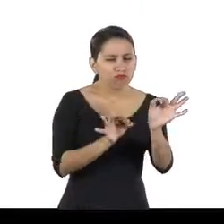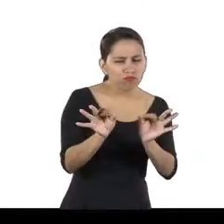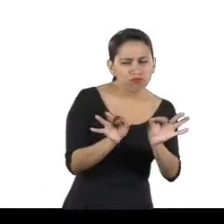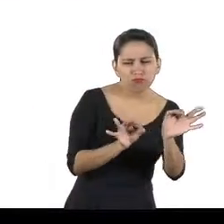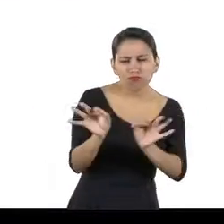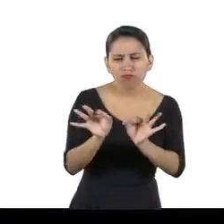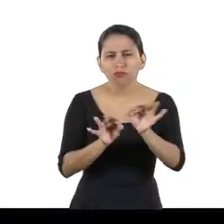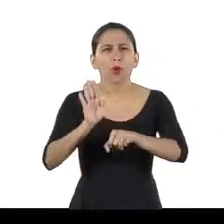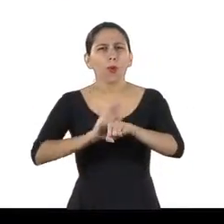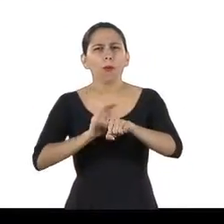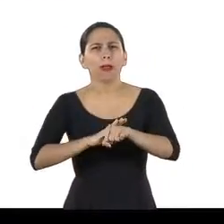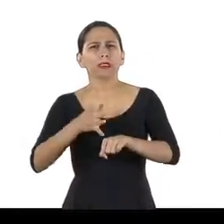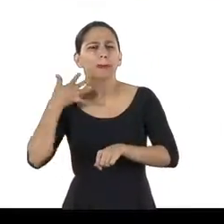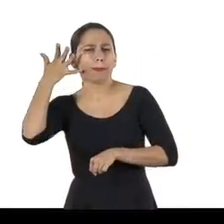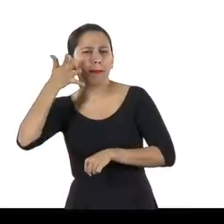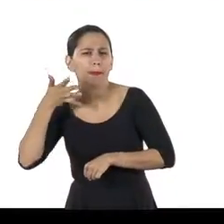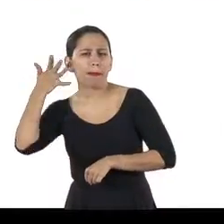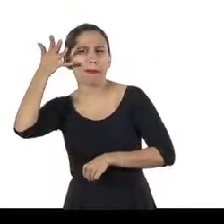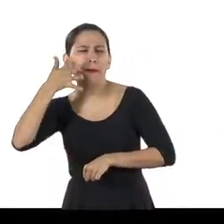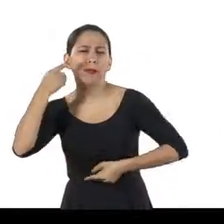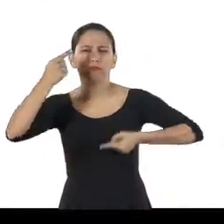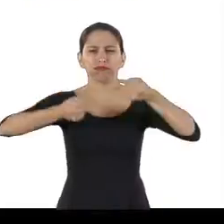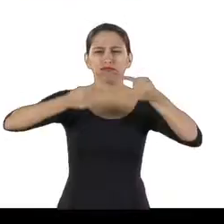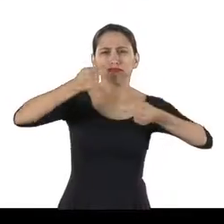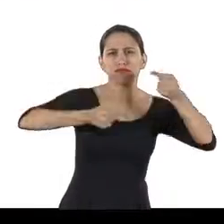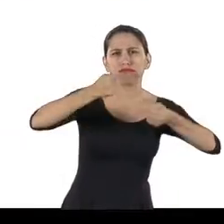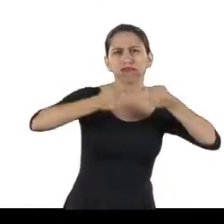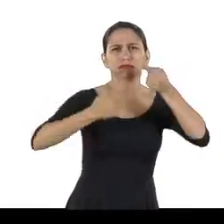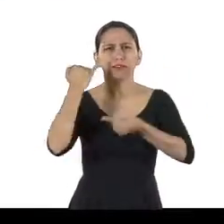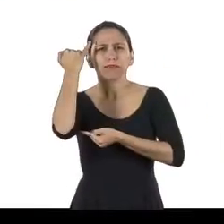de discutir, dar opinião e testar novas ideias.